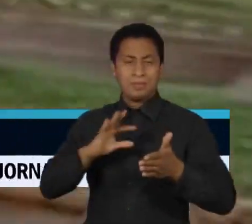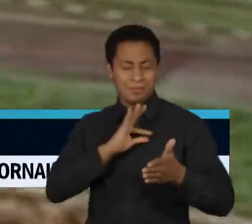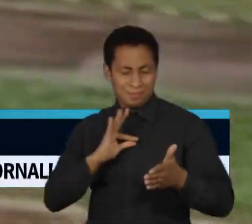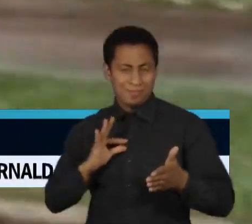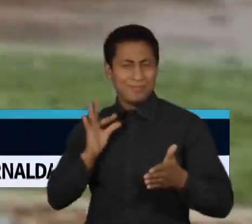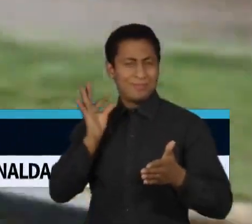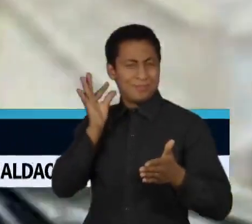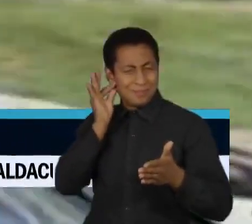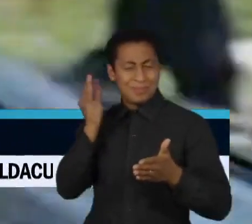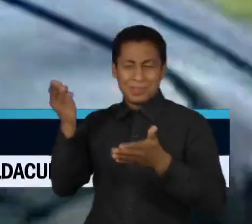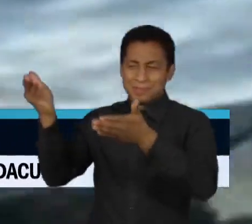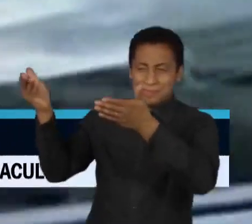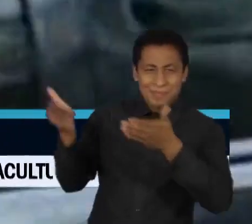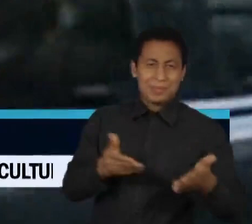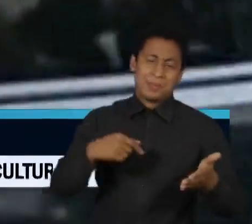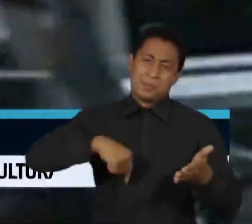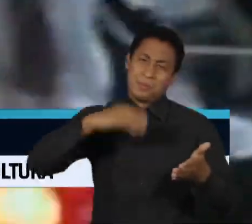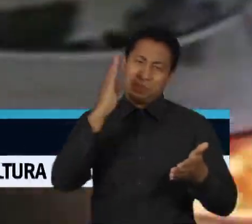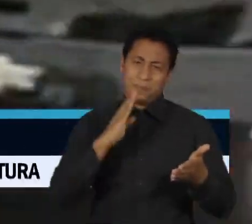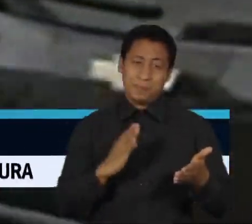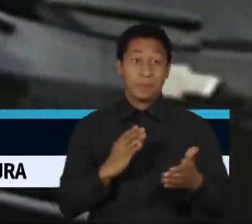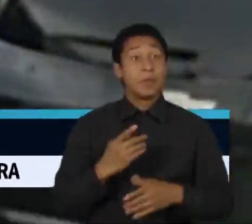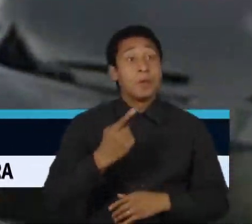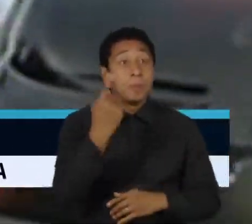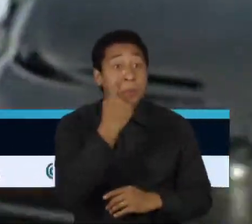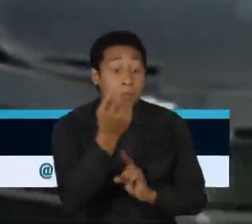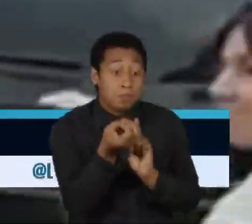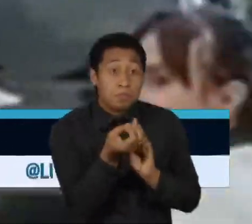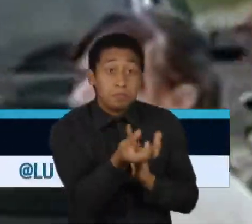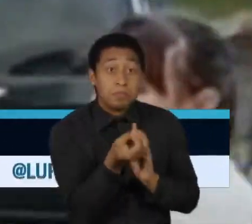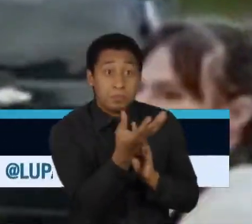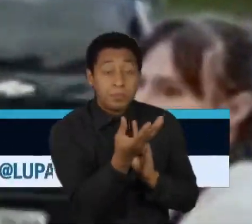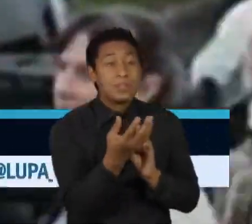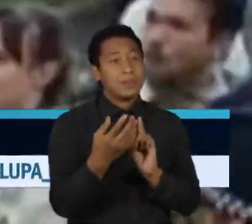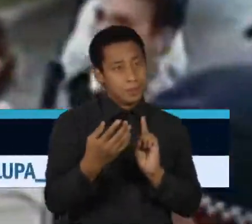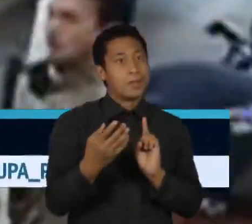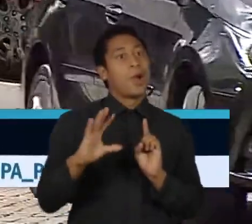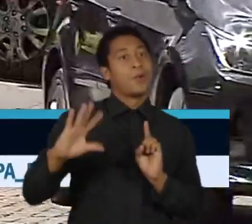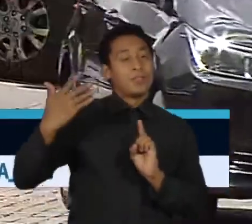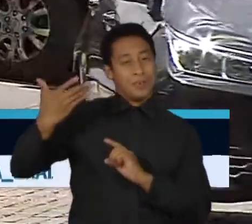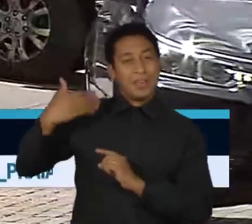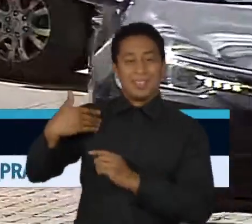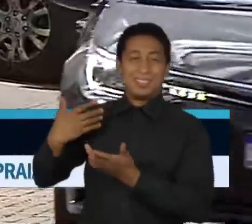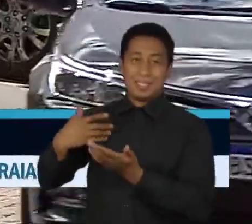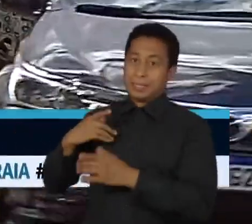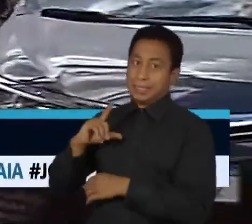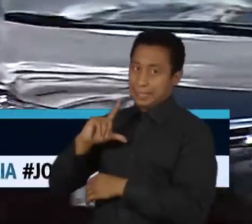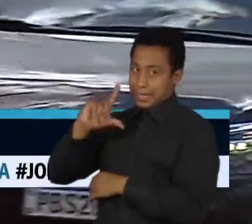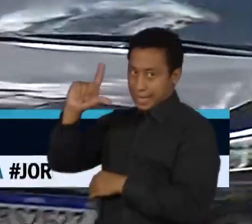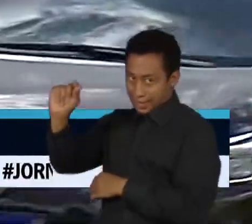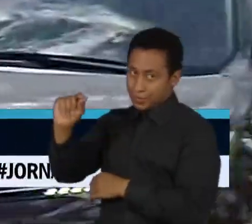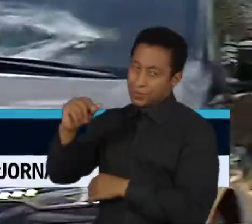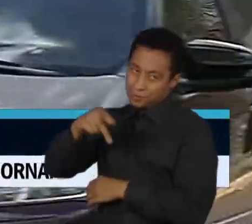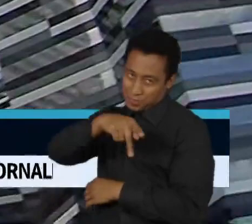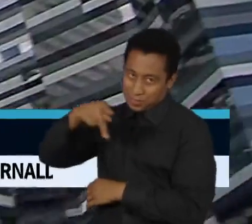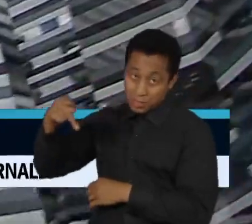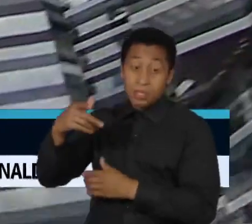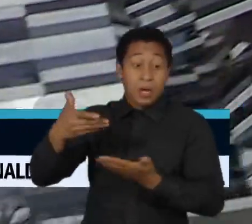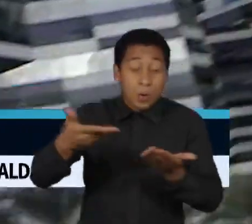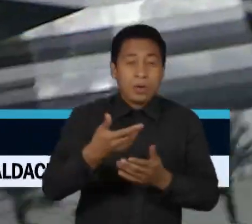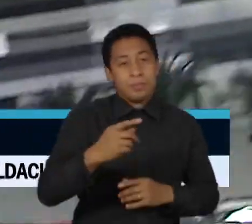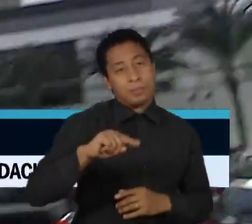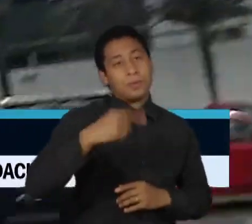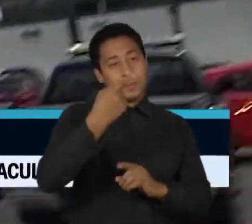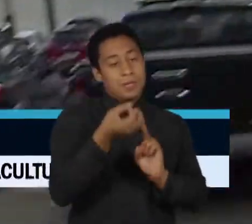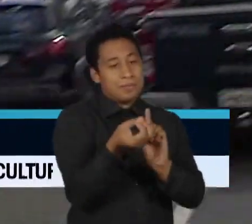Foi o primeiro depoimento à Polícia Federal desde que deixou a presidência da República. Jair Bolsonaro ficou na PF por cerca